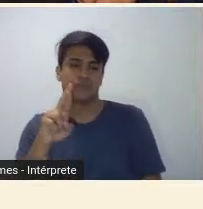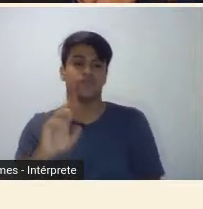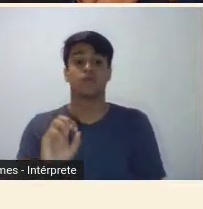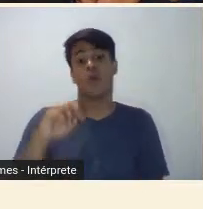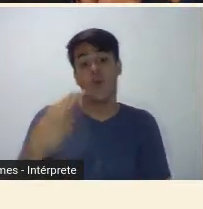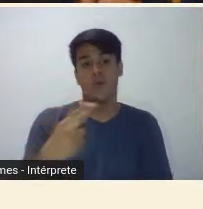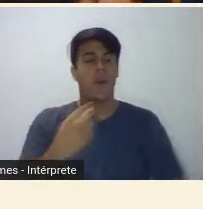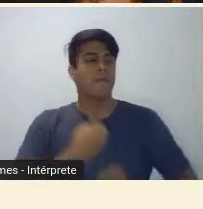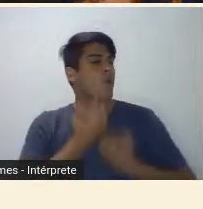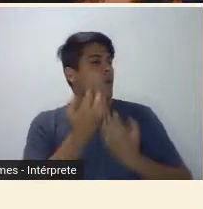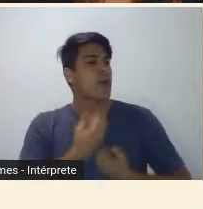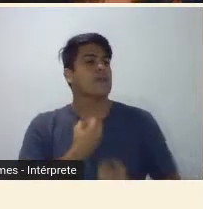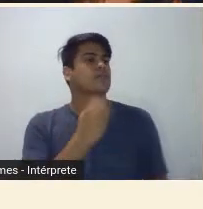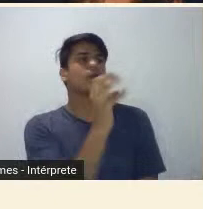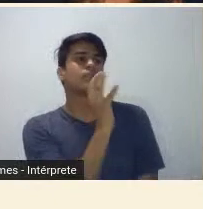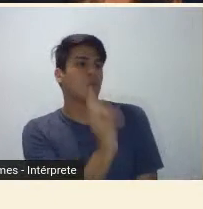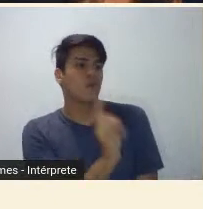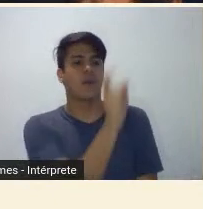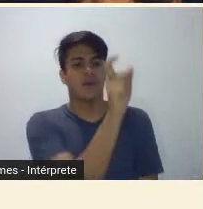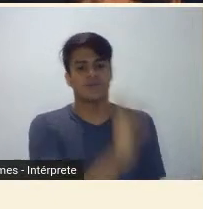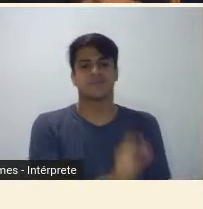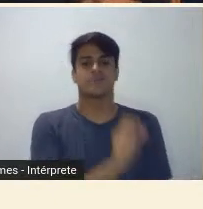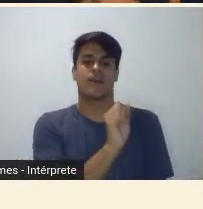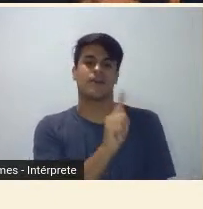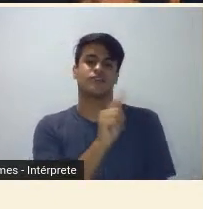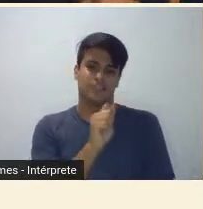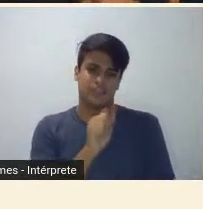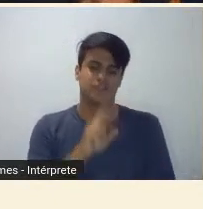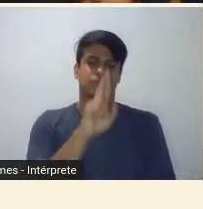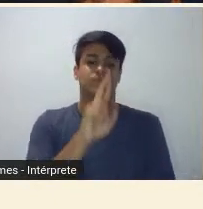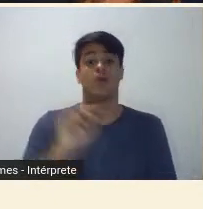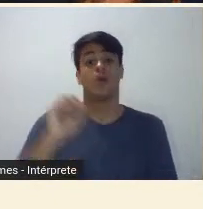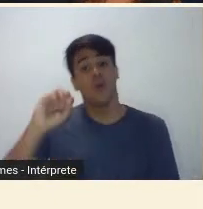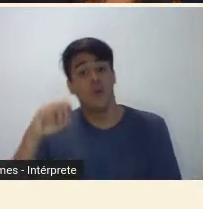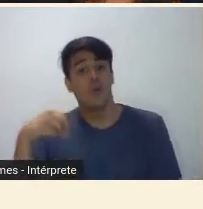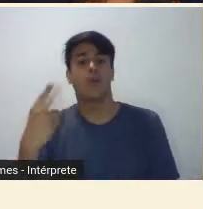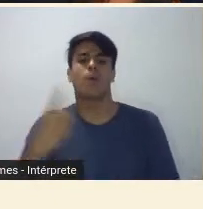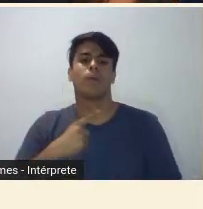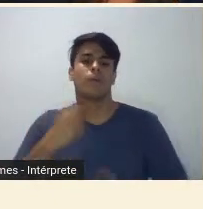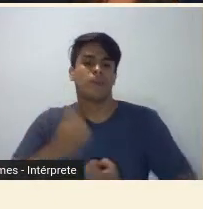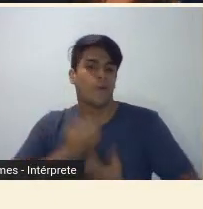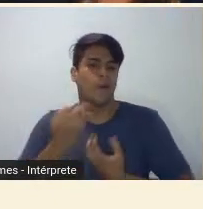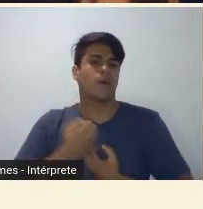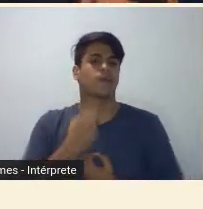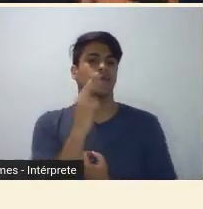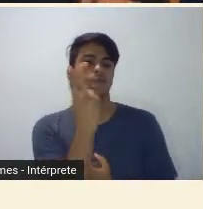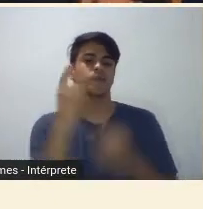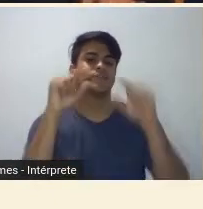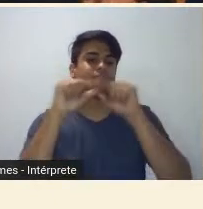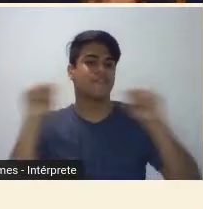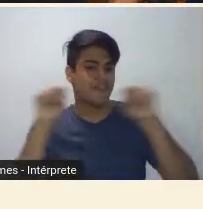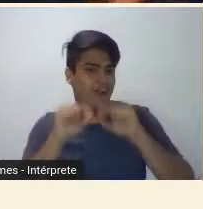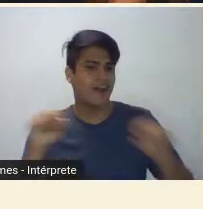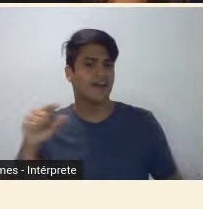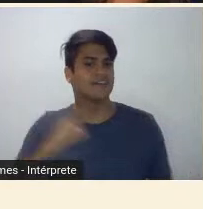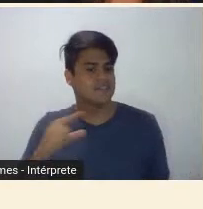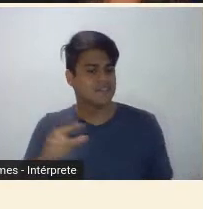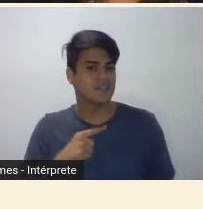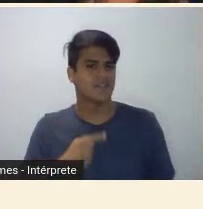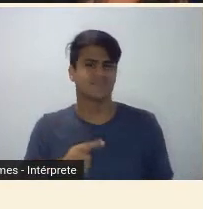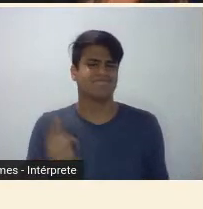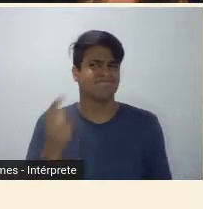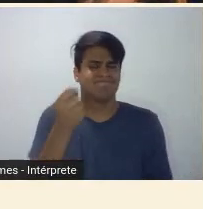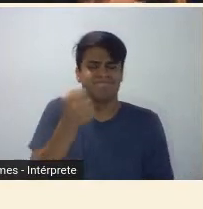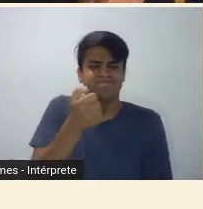Barbosa ou poeta autor de dois versos que recitou no Salão do Municipal. Enfim, havia quase